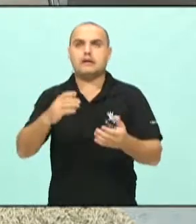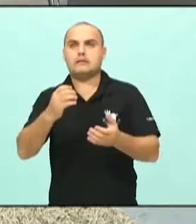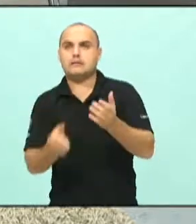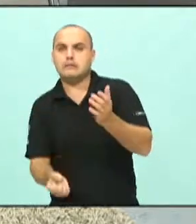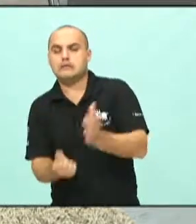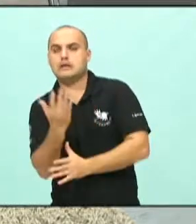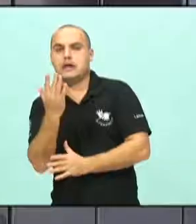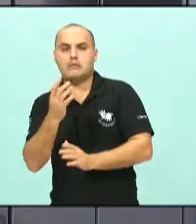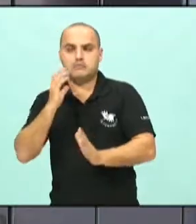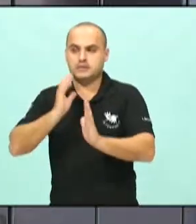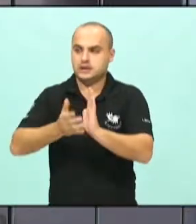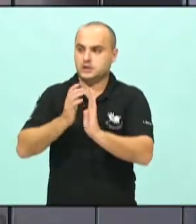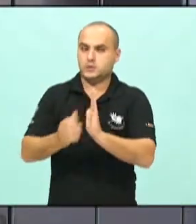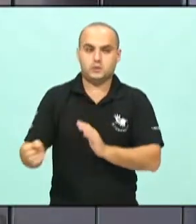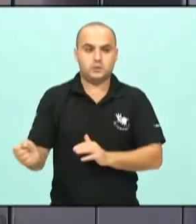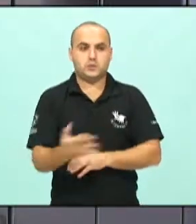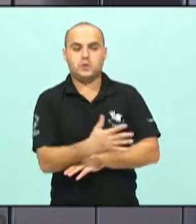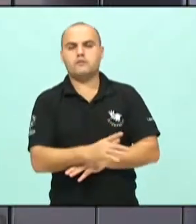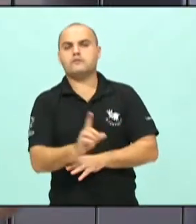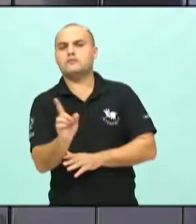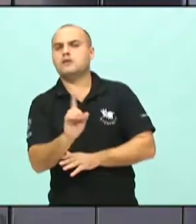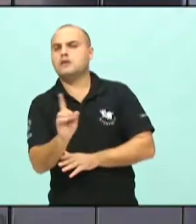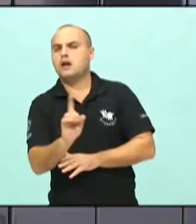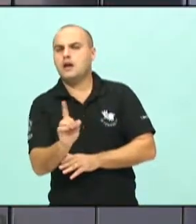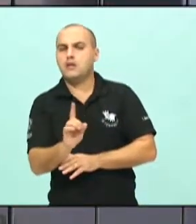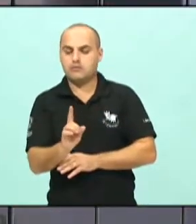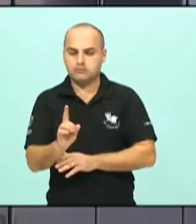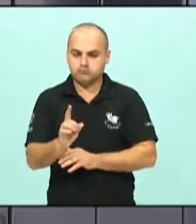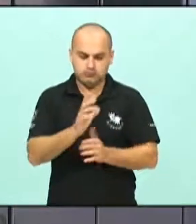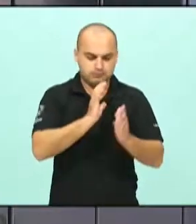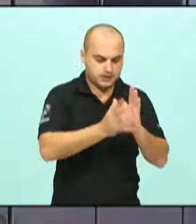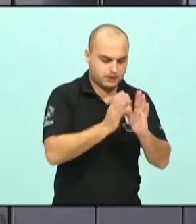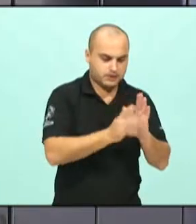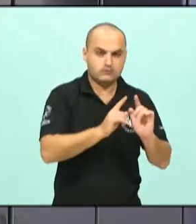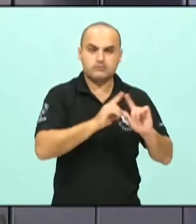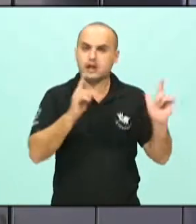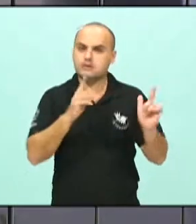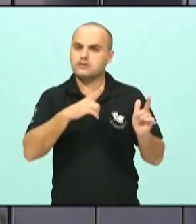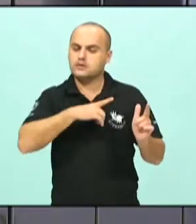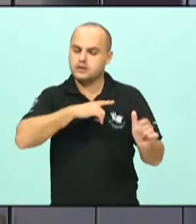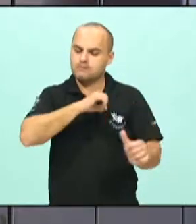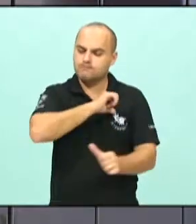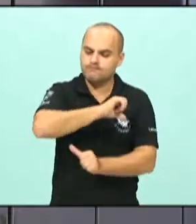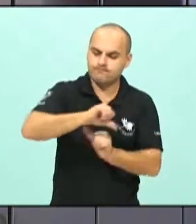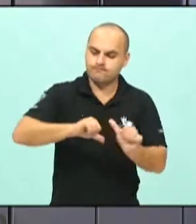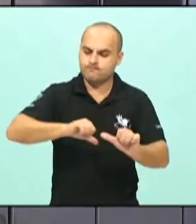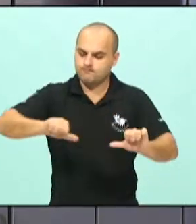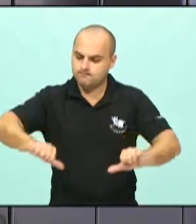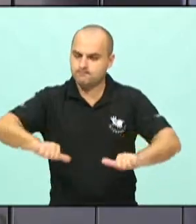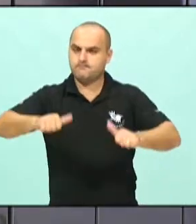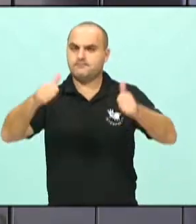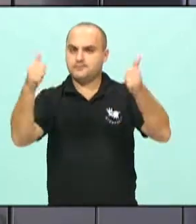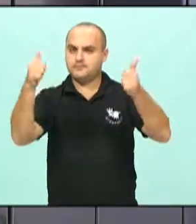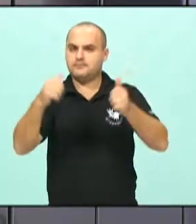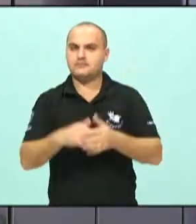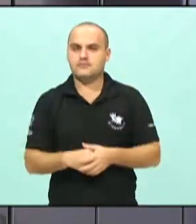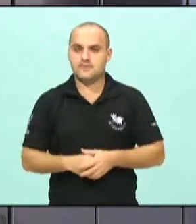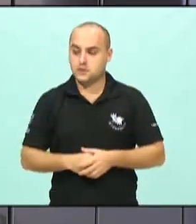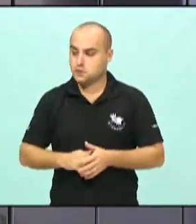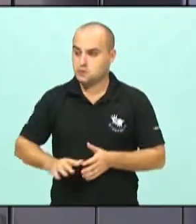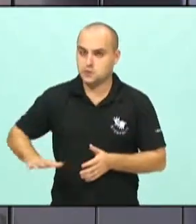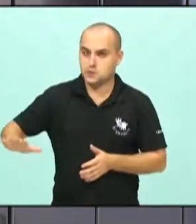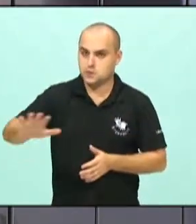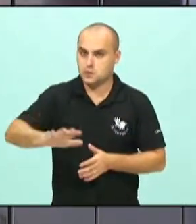é um partido novo, é um partido, vamos dizer assim, reinventado, mas que eles pudessem participar. E esses movimentos,